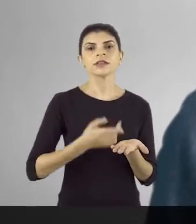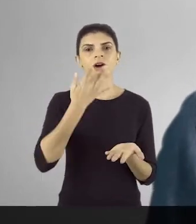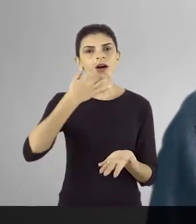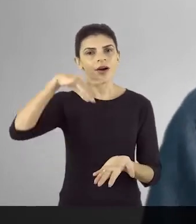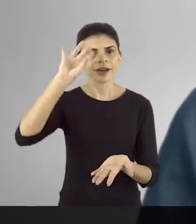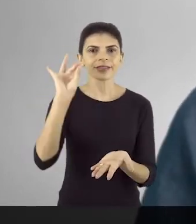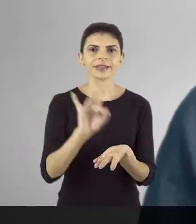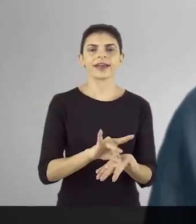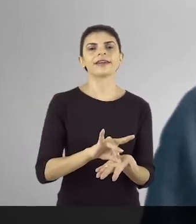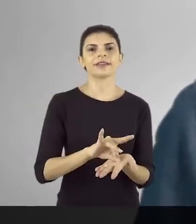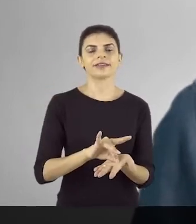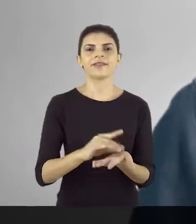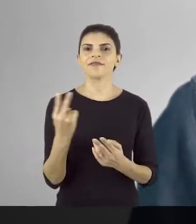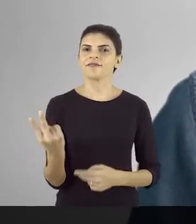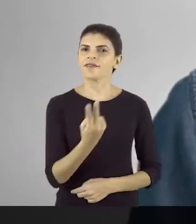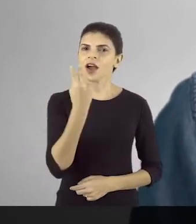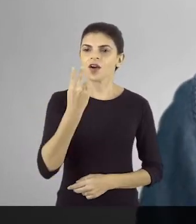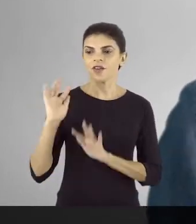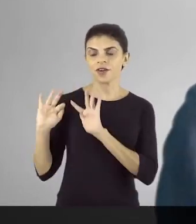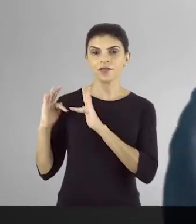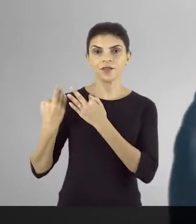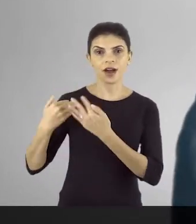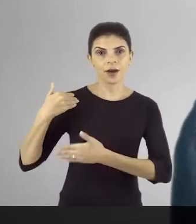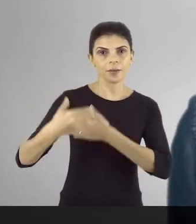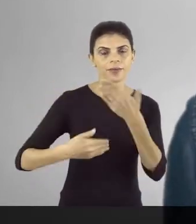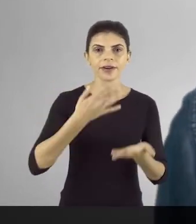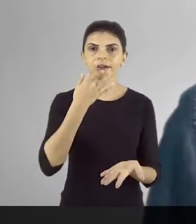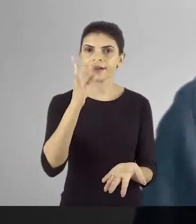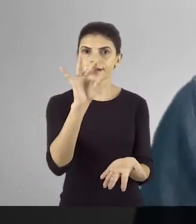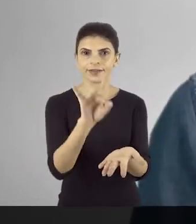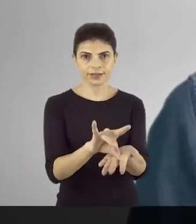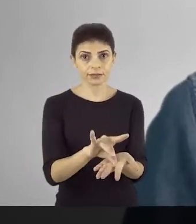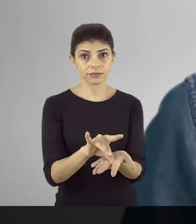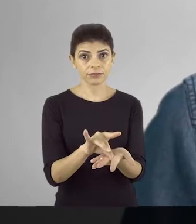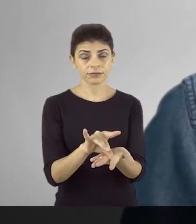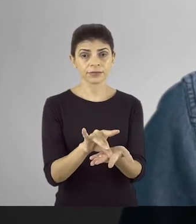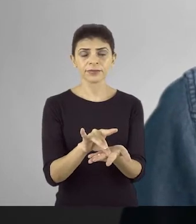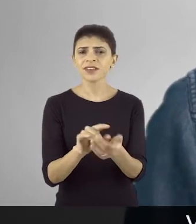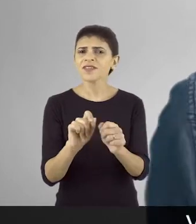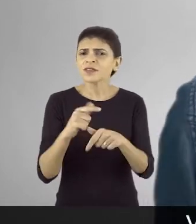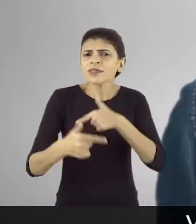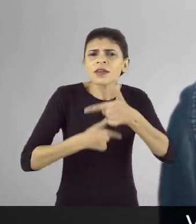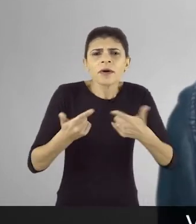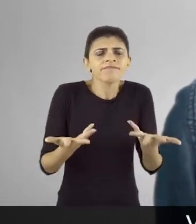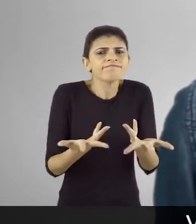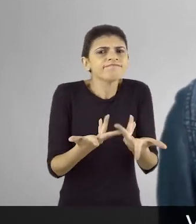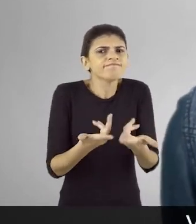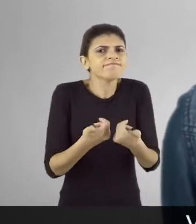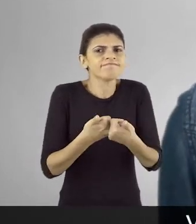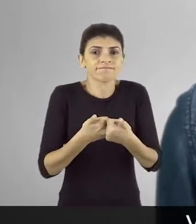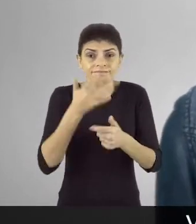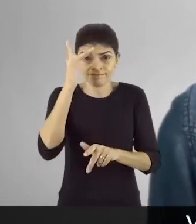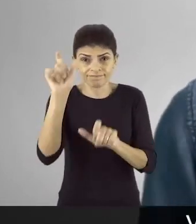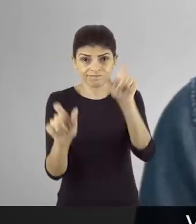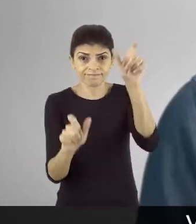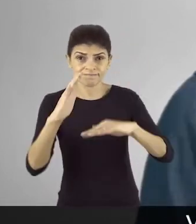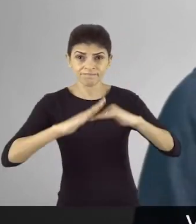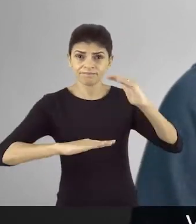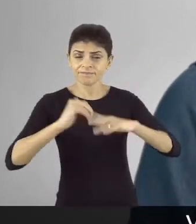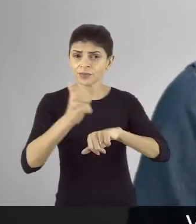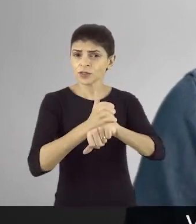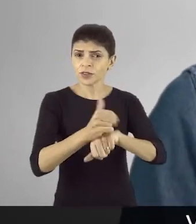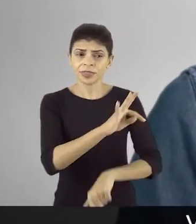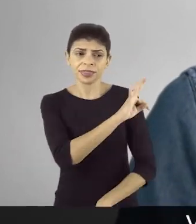compromisso é com a honestidade, os valores da família e a verdade. Vamos fazer bem feito junto com